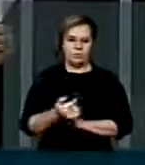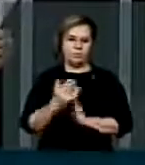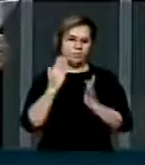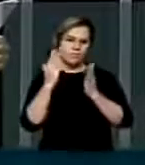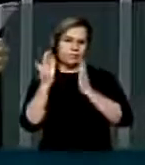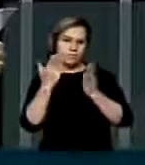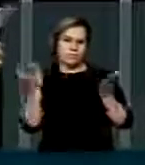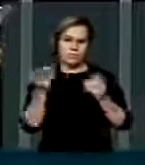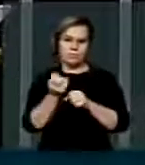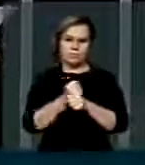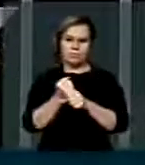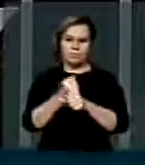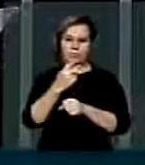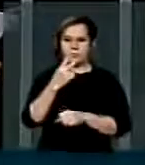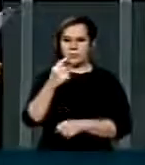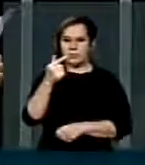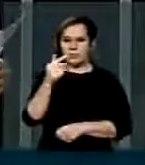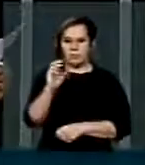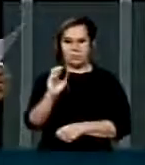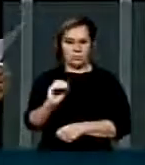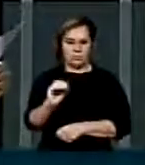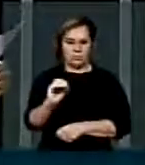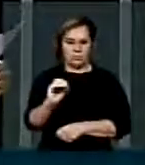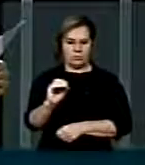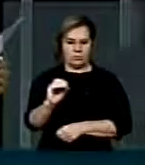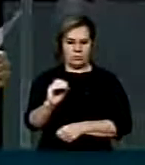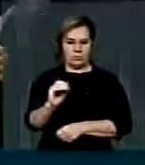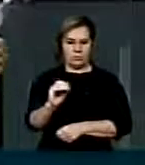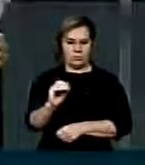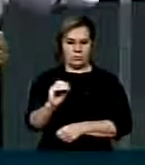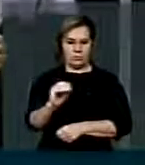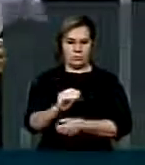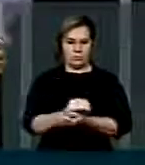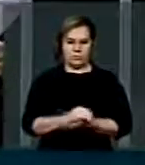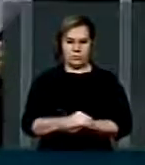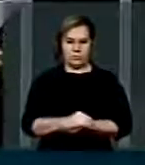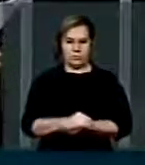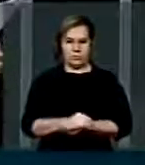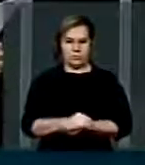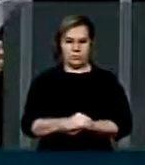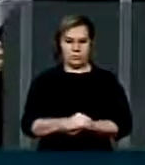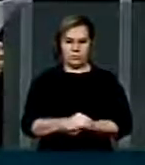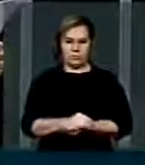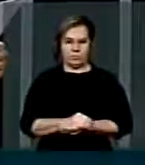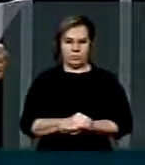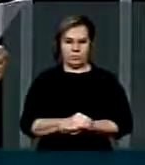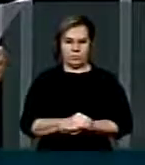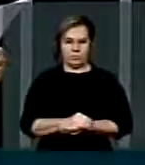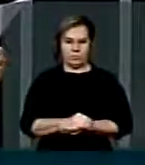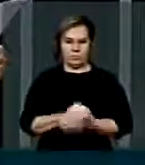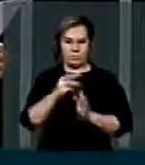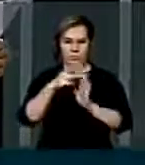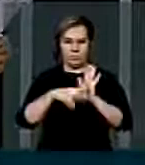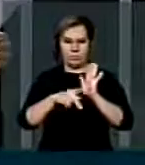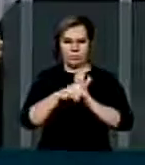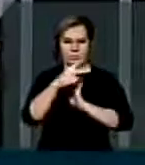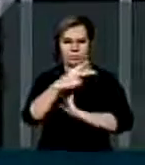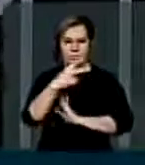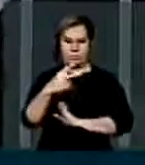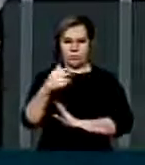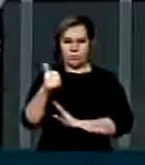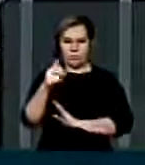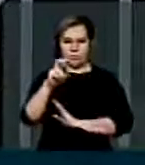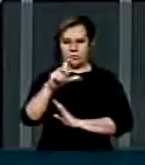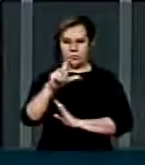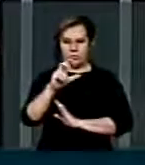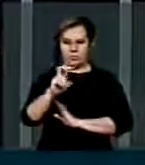esse ano, 270. O número de praças é só multiplicar por 3. Medida provisória 2215 que trata da